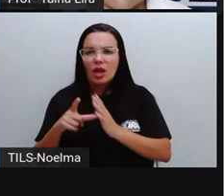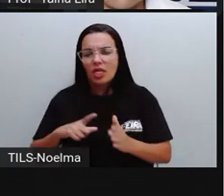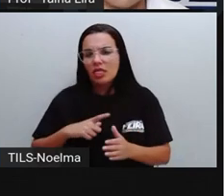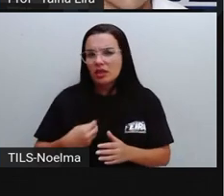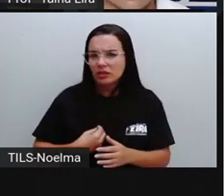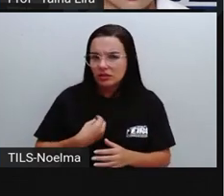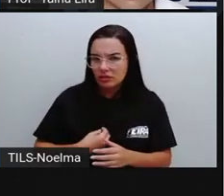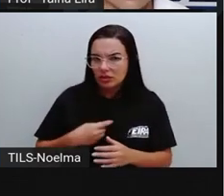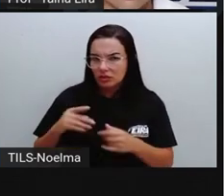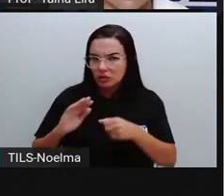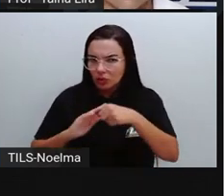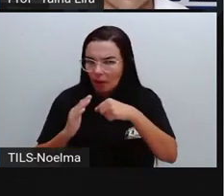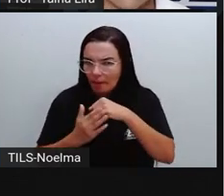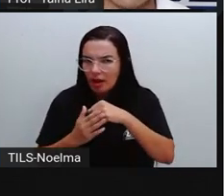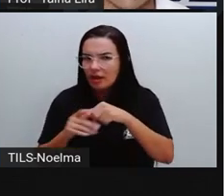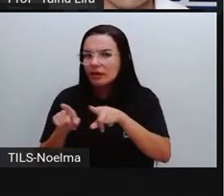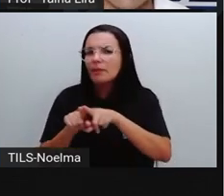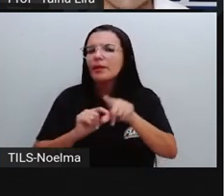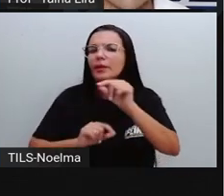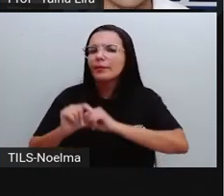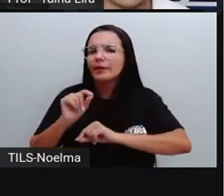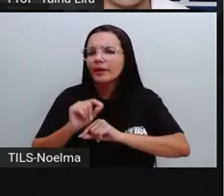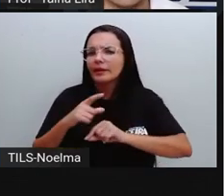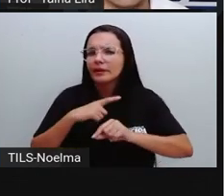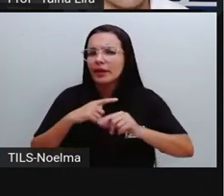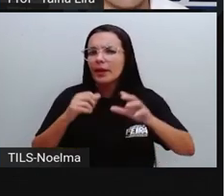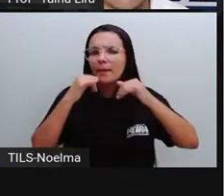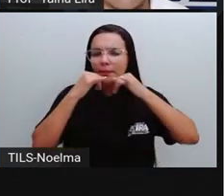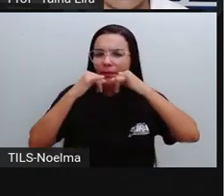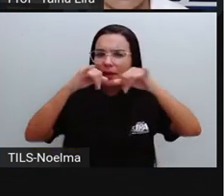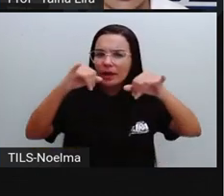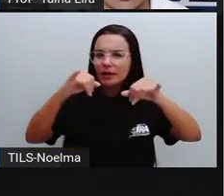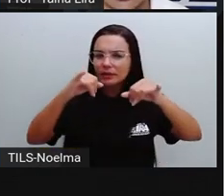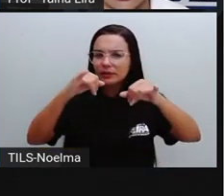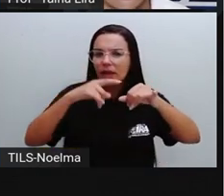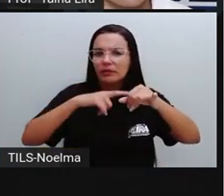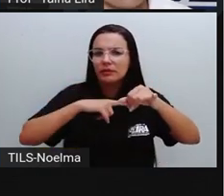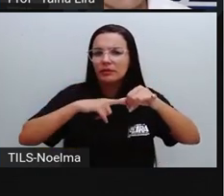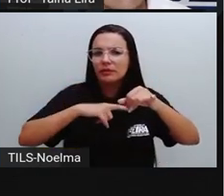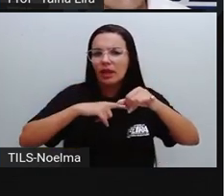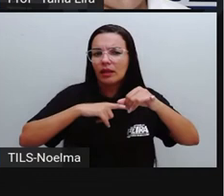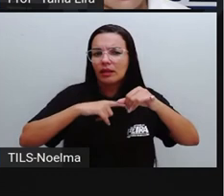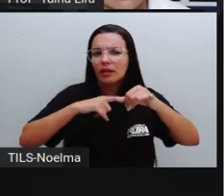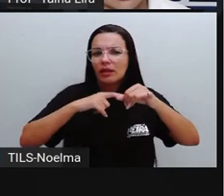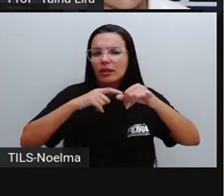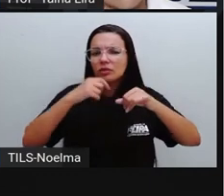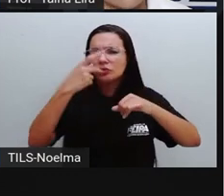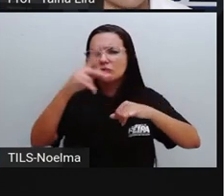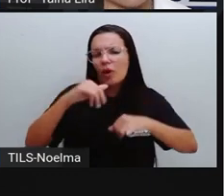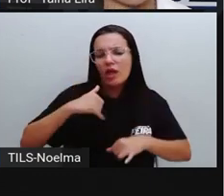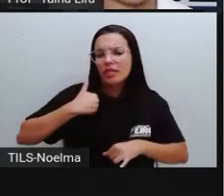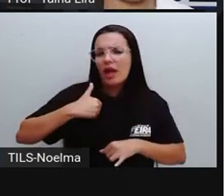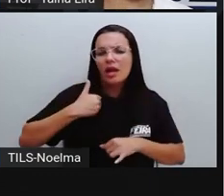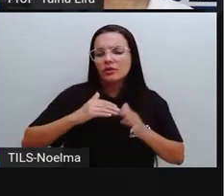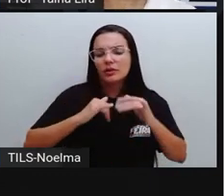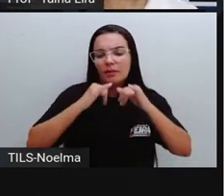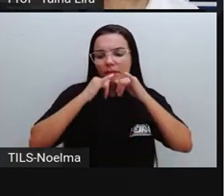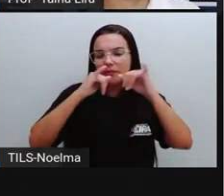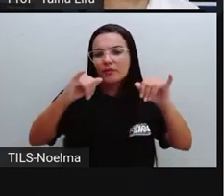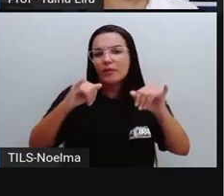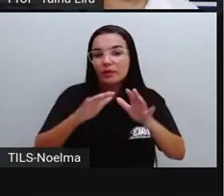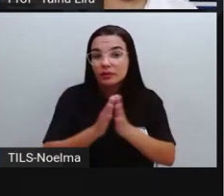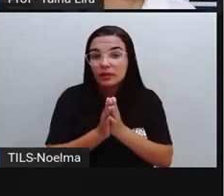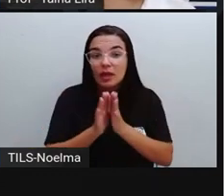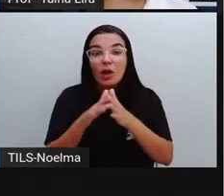as mídias que você tem acesso. Qual propaganda é destinada para a sua imagem? Qual a mensagem que ela passou para você? Então,